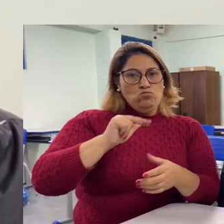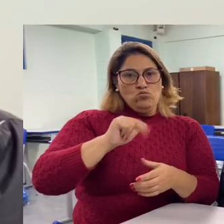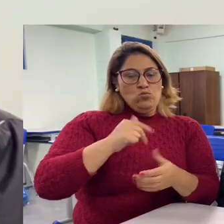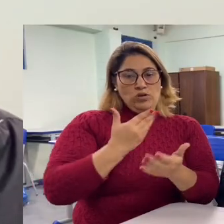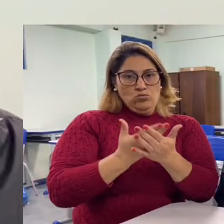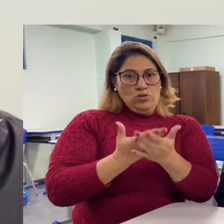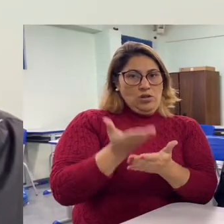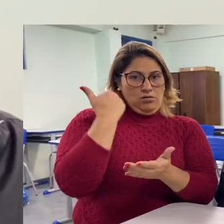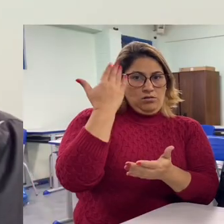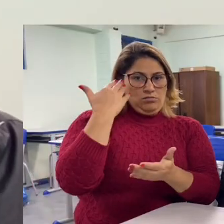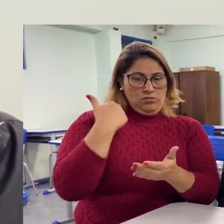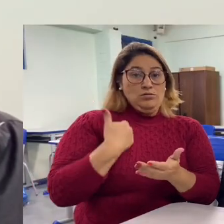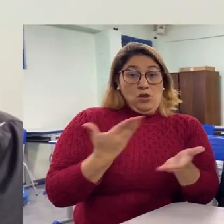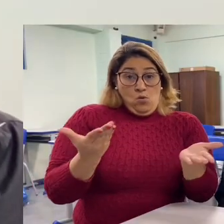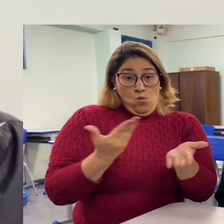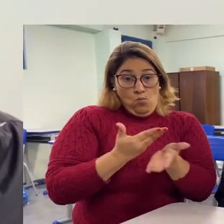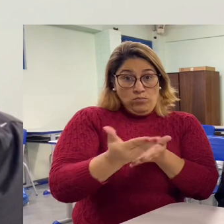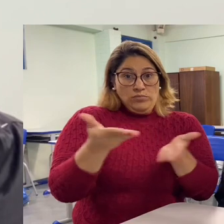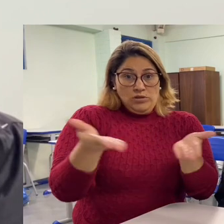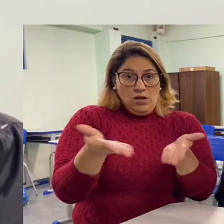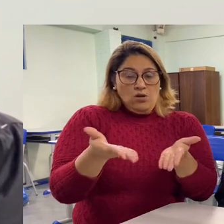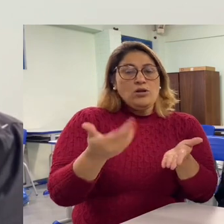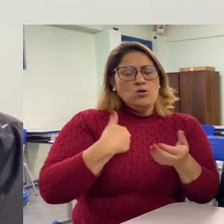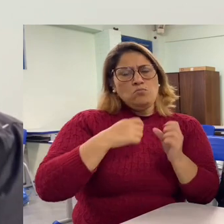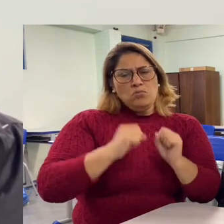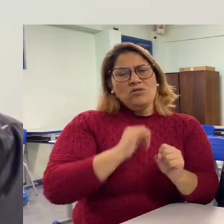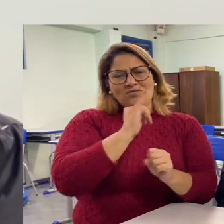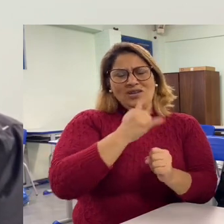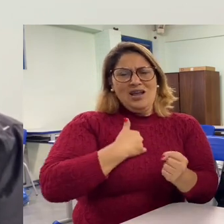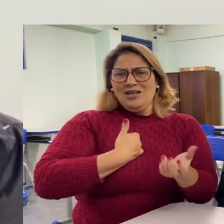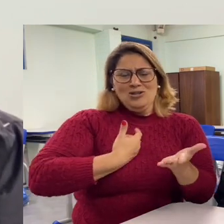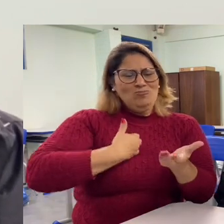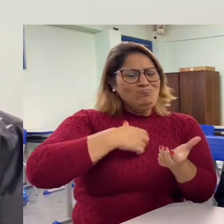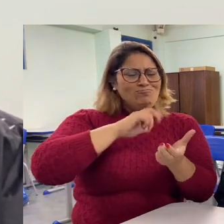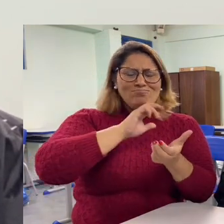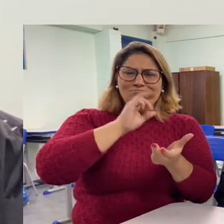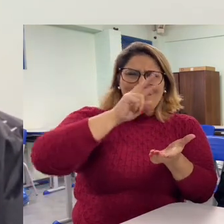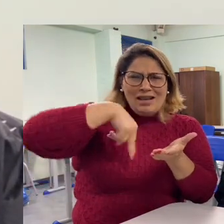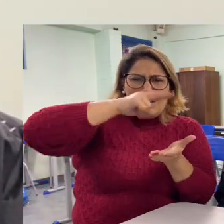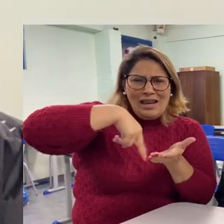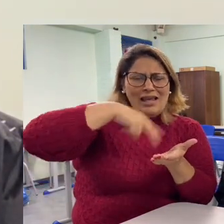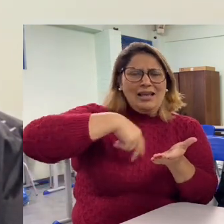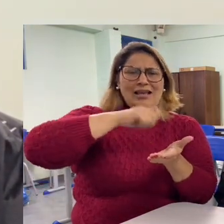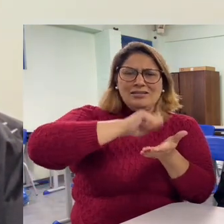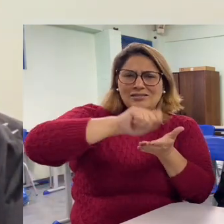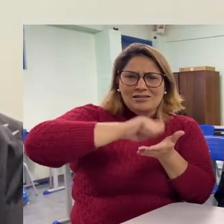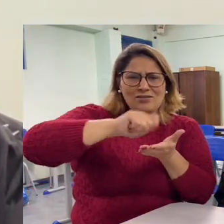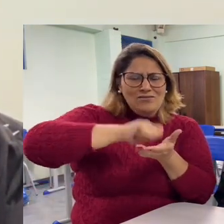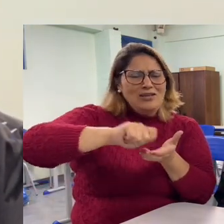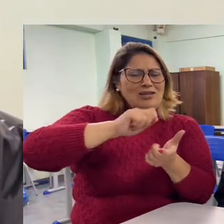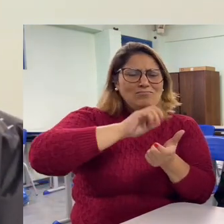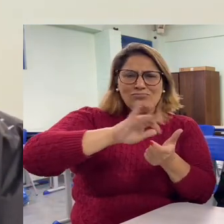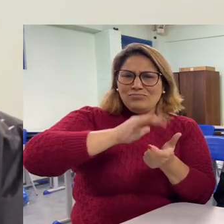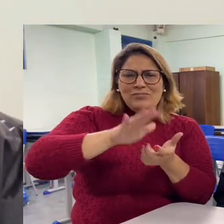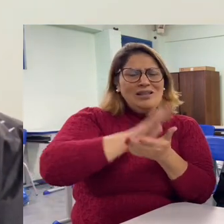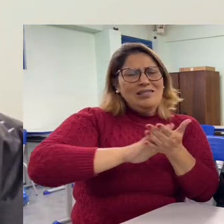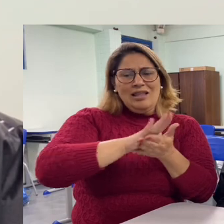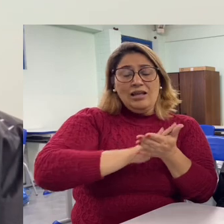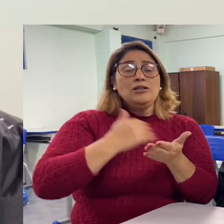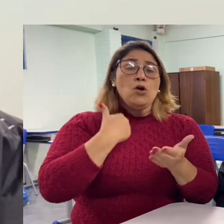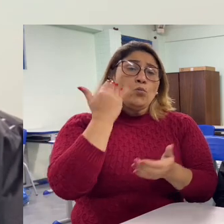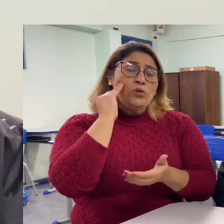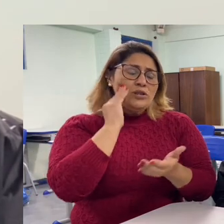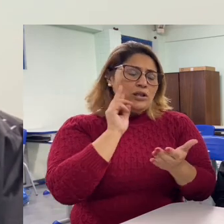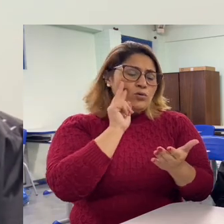Eu nunca tinha estudado antes, comecei agora. Eu me alfabetizei, posso dizer que eu sou uma analfabeta funcional.